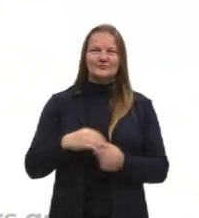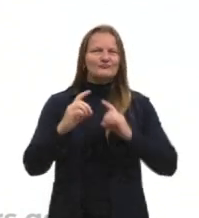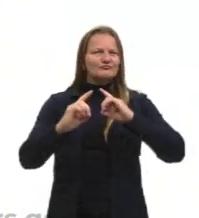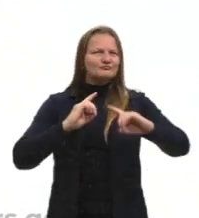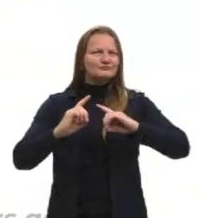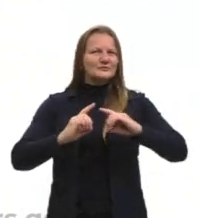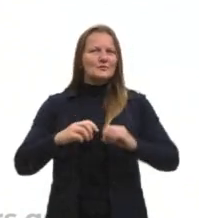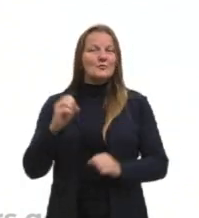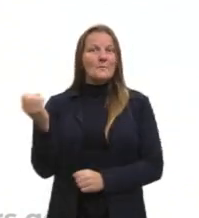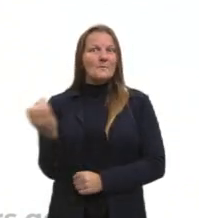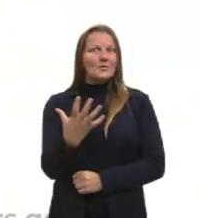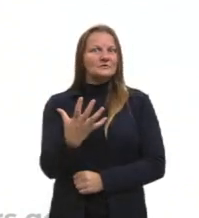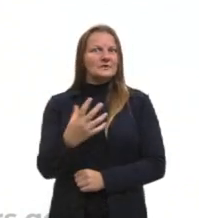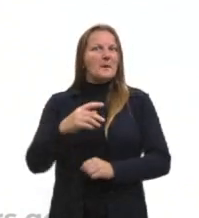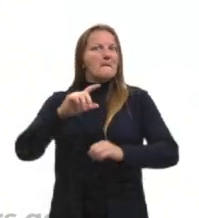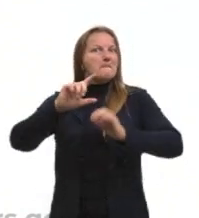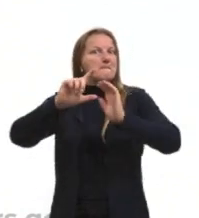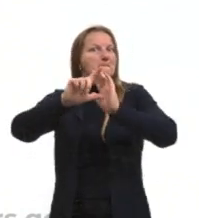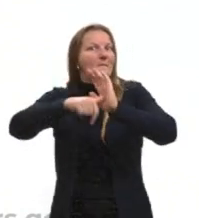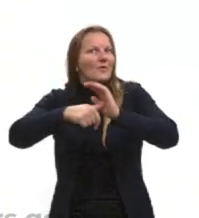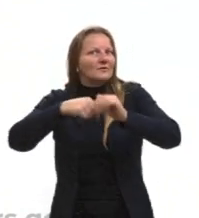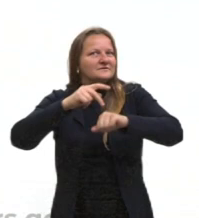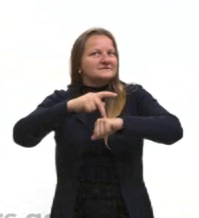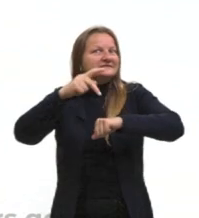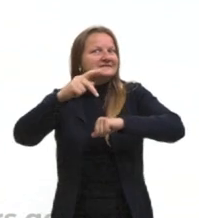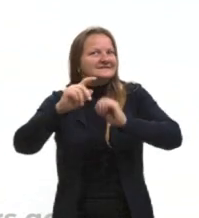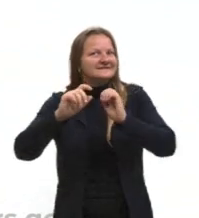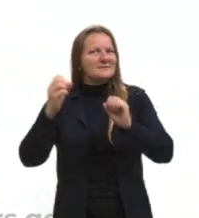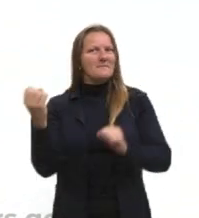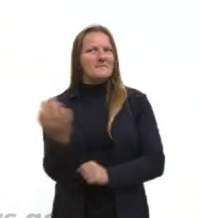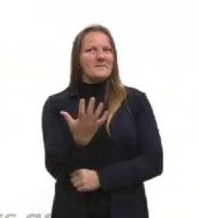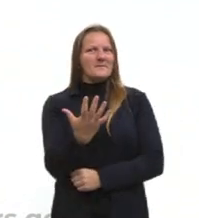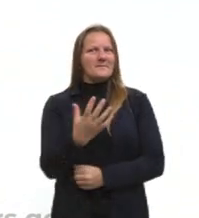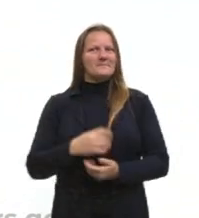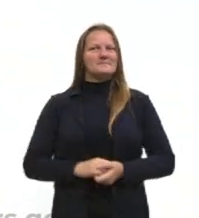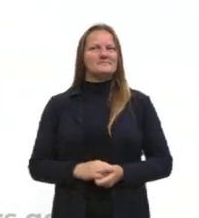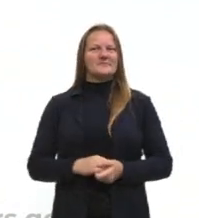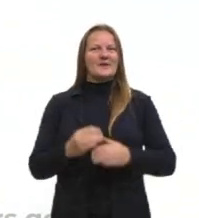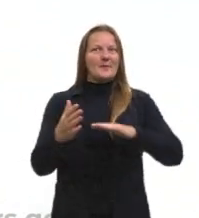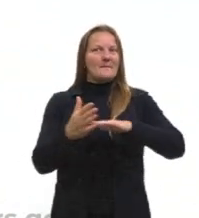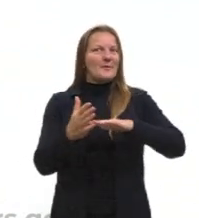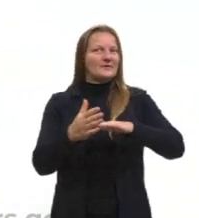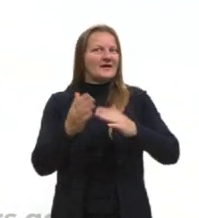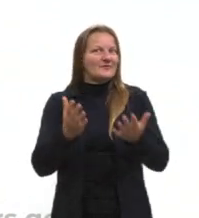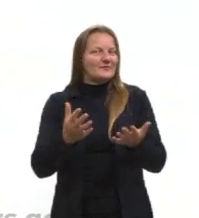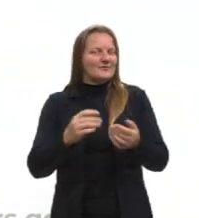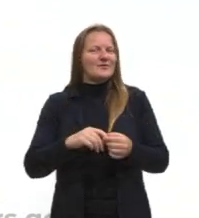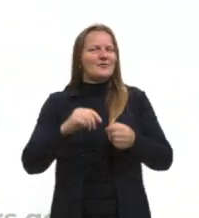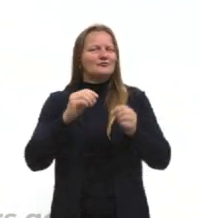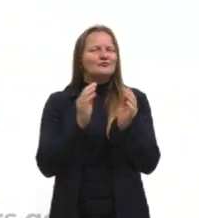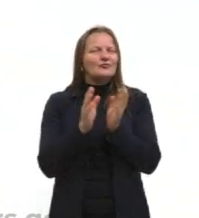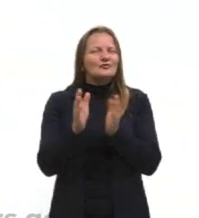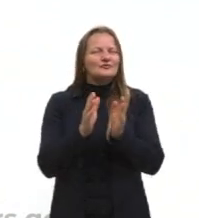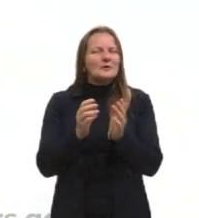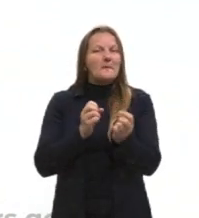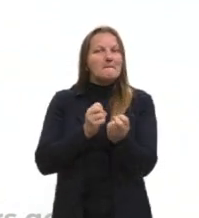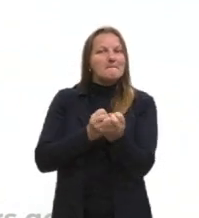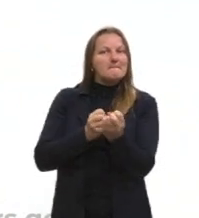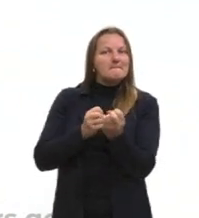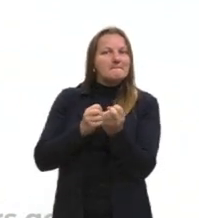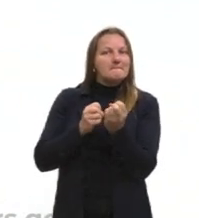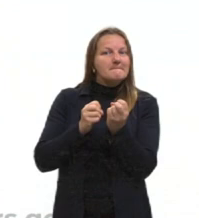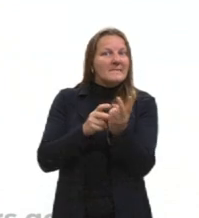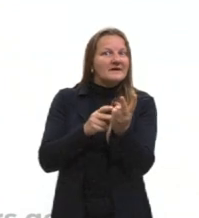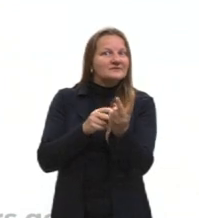modernidade e pós-modernidade. Vamos discutir alguns aspectos desses dois paradigmas da sociedade brasileira e